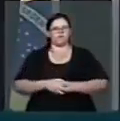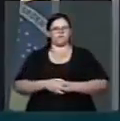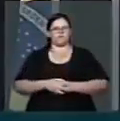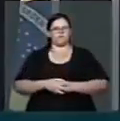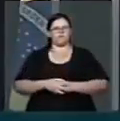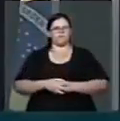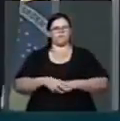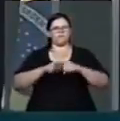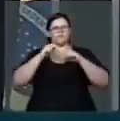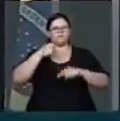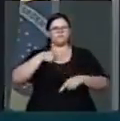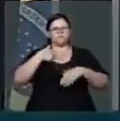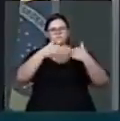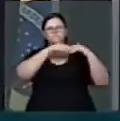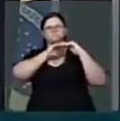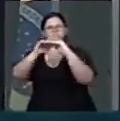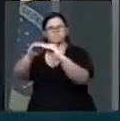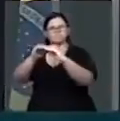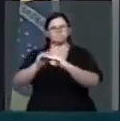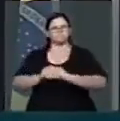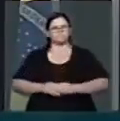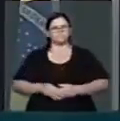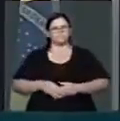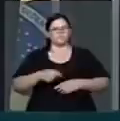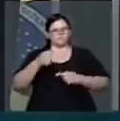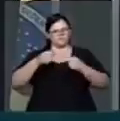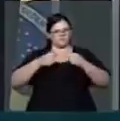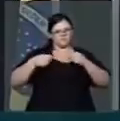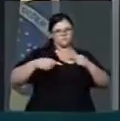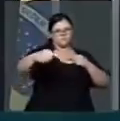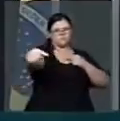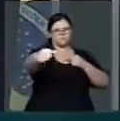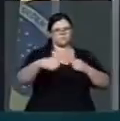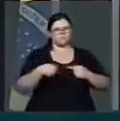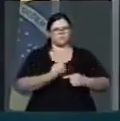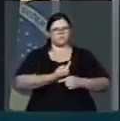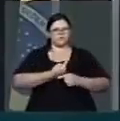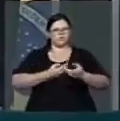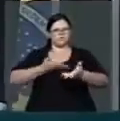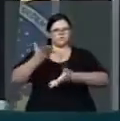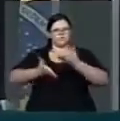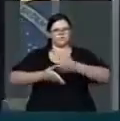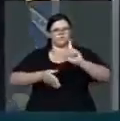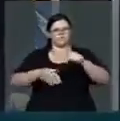e posso dizer a vossa excelência. Que daqui para frente o nosso tratamento vai ser daí para cima. Muito obrigado.